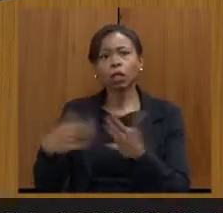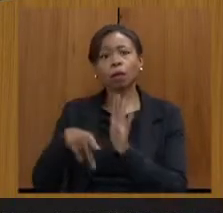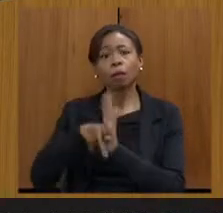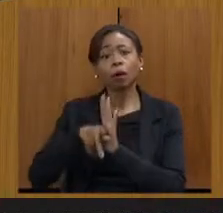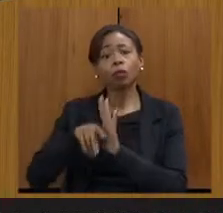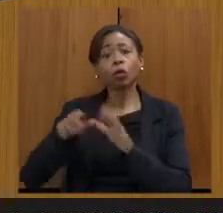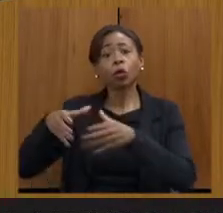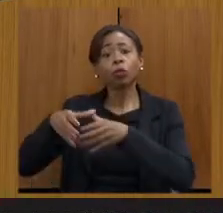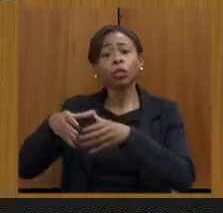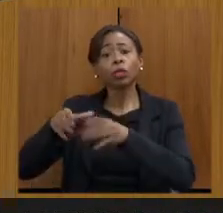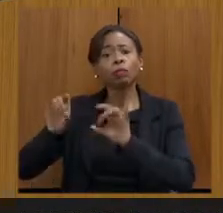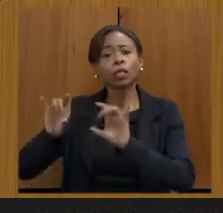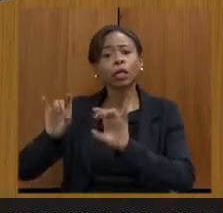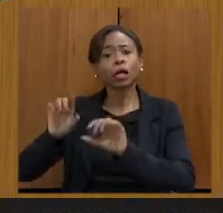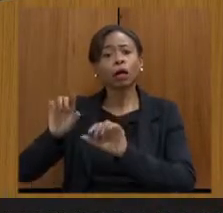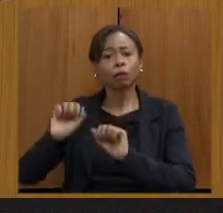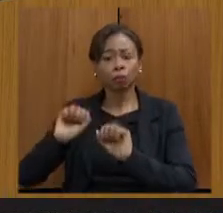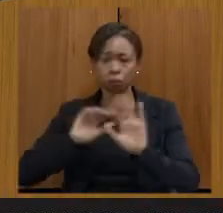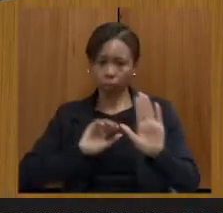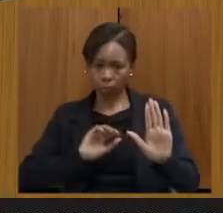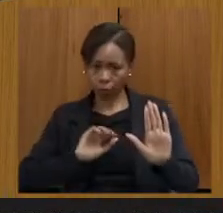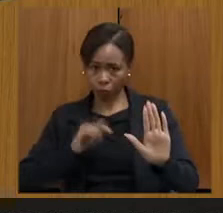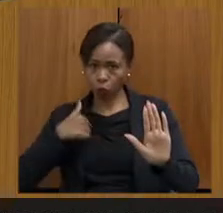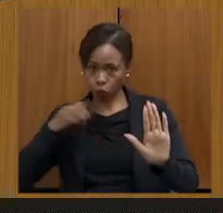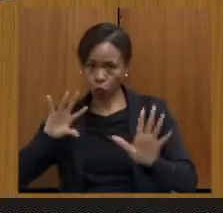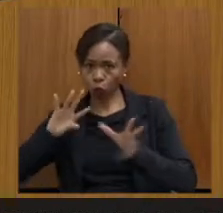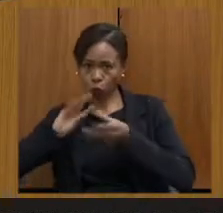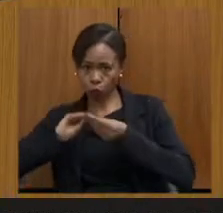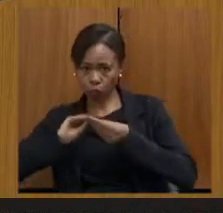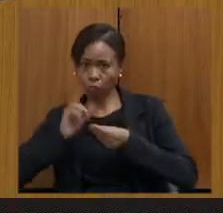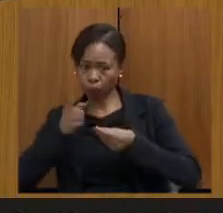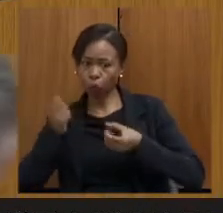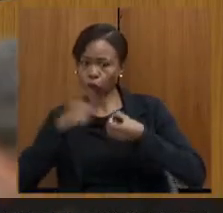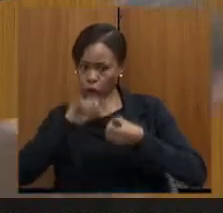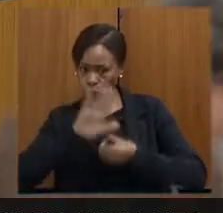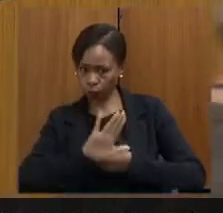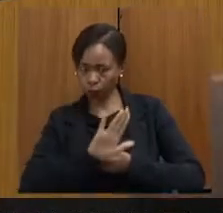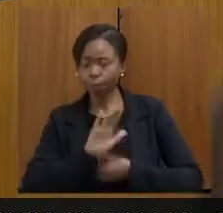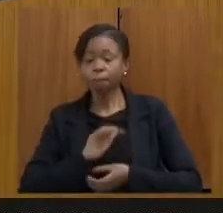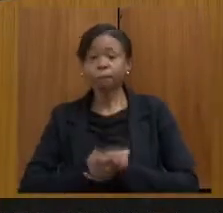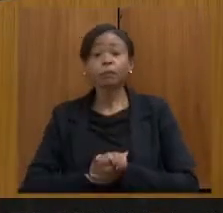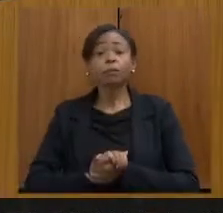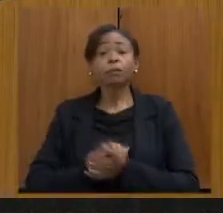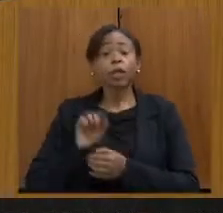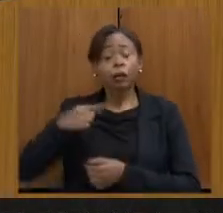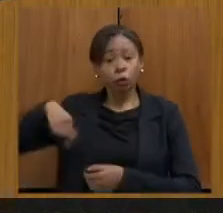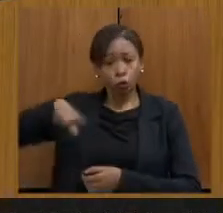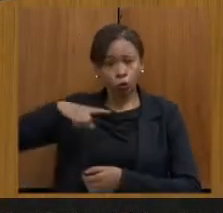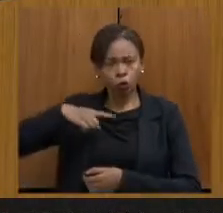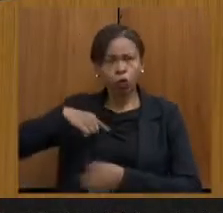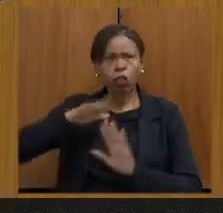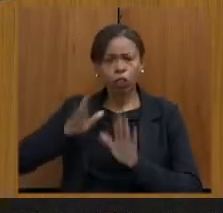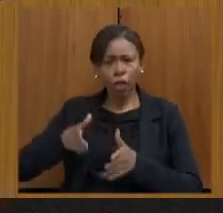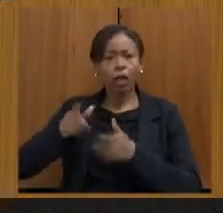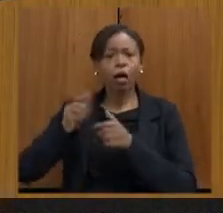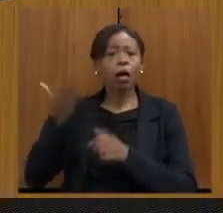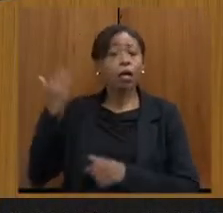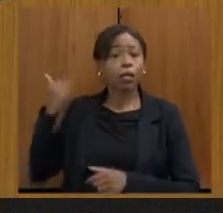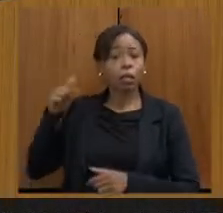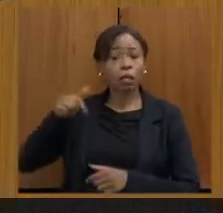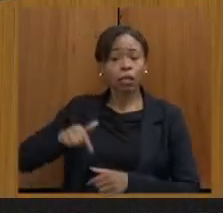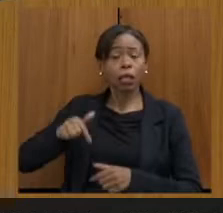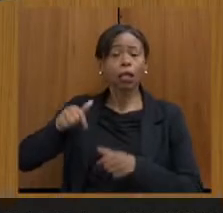especial. Pois eu me esqueci. Deixa eu concluir, por favor. Aí eu te devolvo a palavra. Nós fizemos uma audiência aqui.